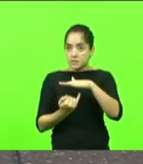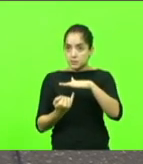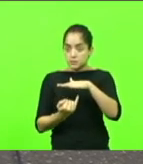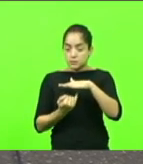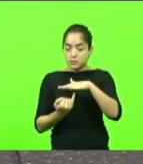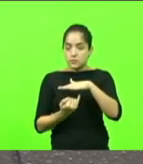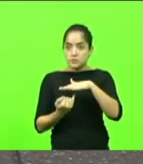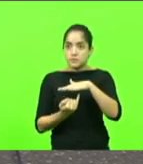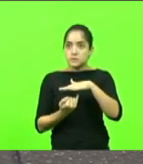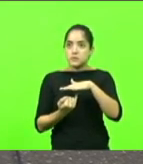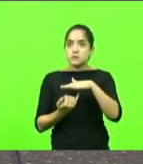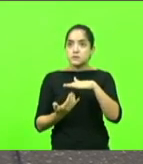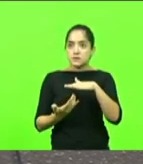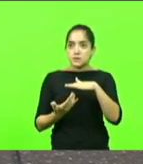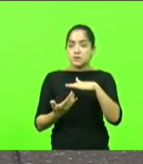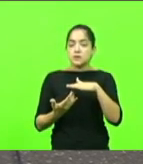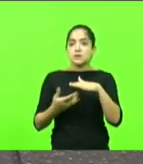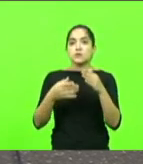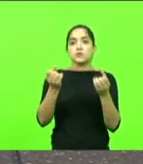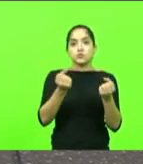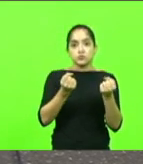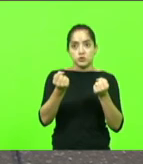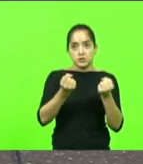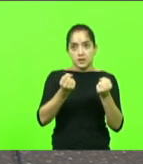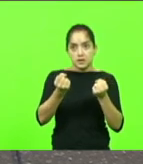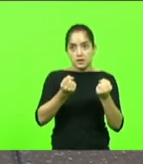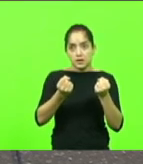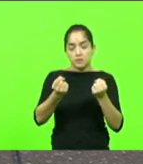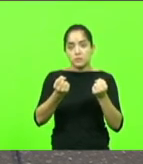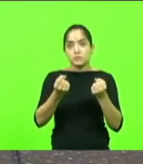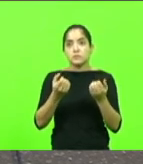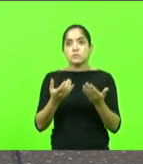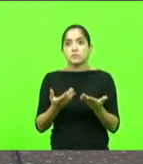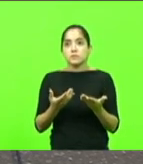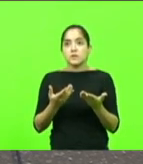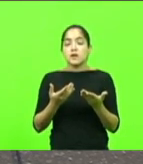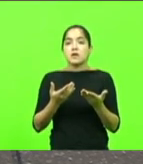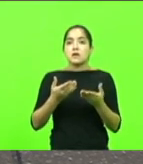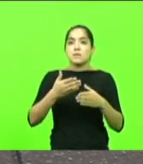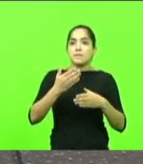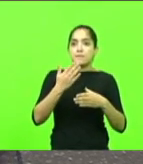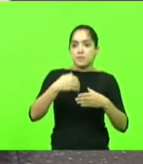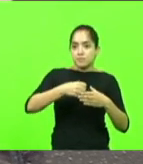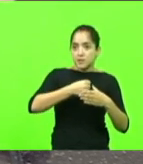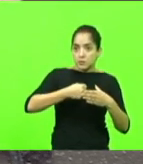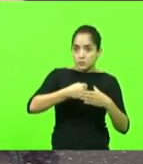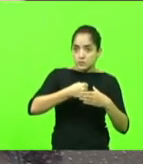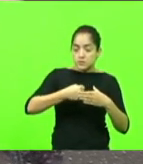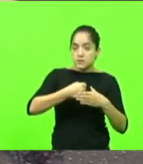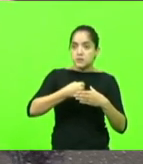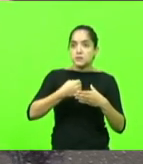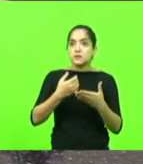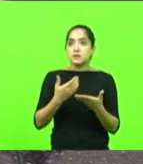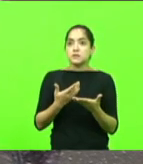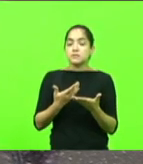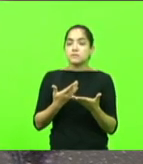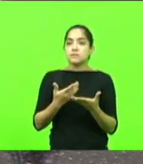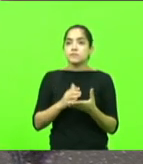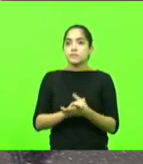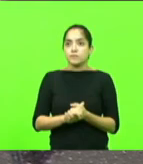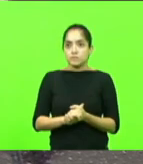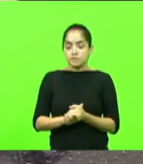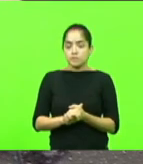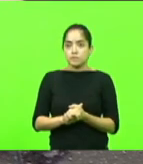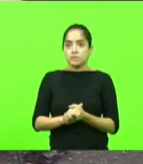que é o gás veicular, que é o gás para a cozinha, e se não através de uma